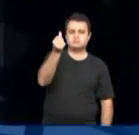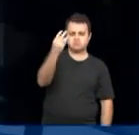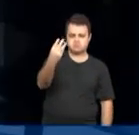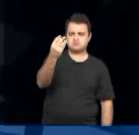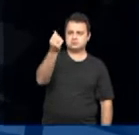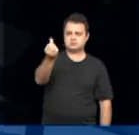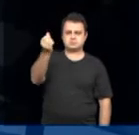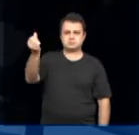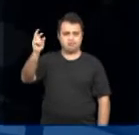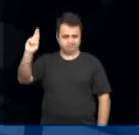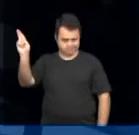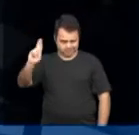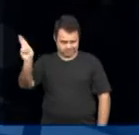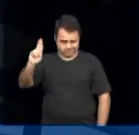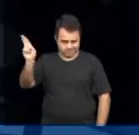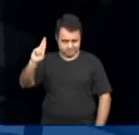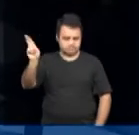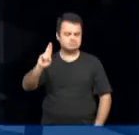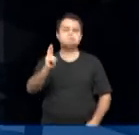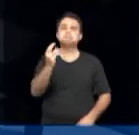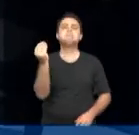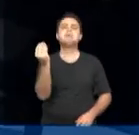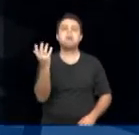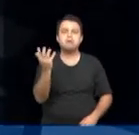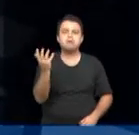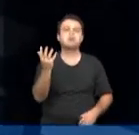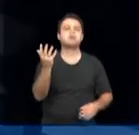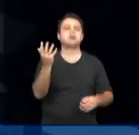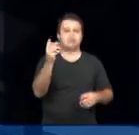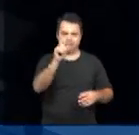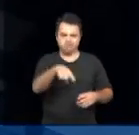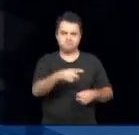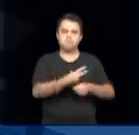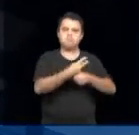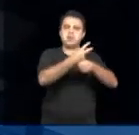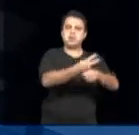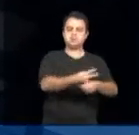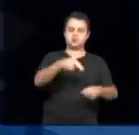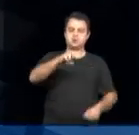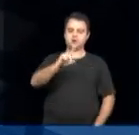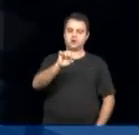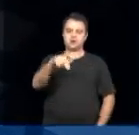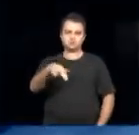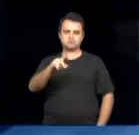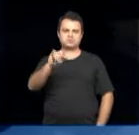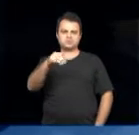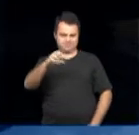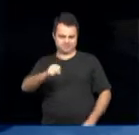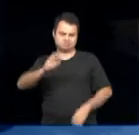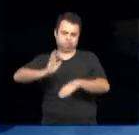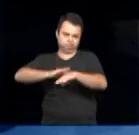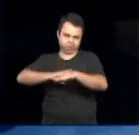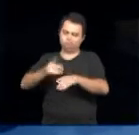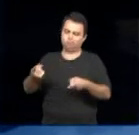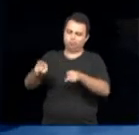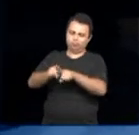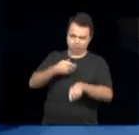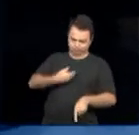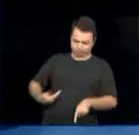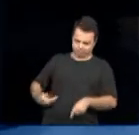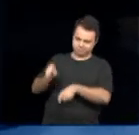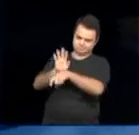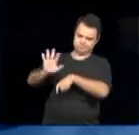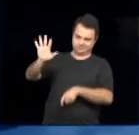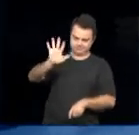.366,32 conforme convênio firmado com o Governo do Estado de São Paulo para o